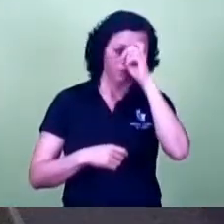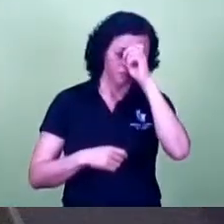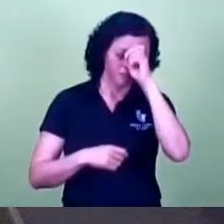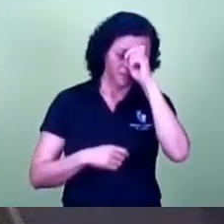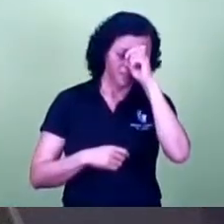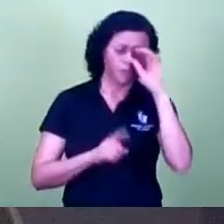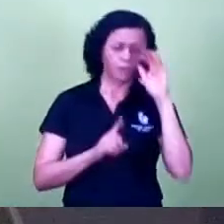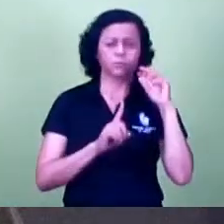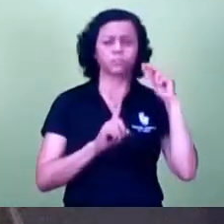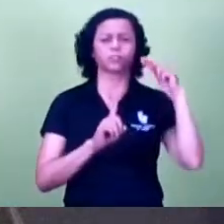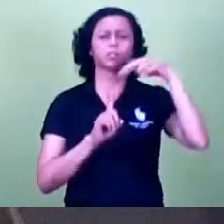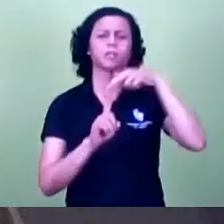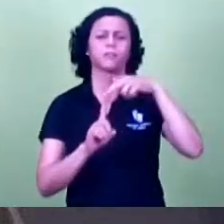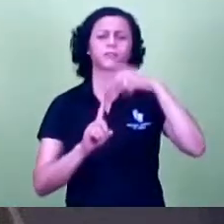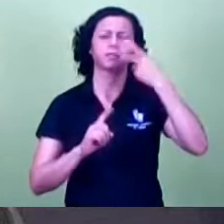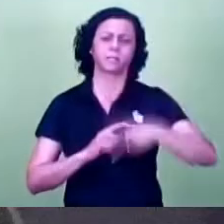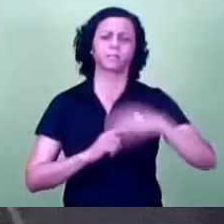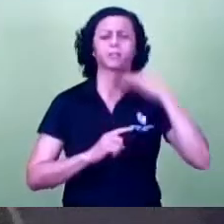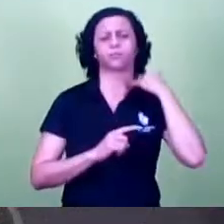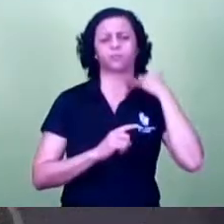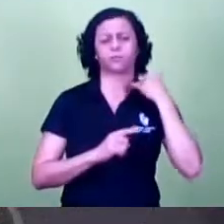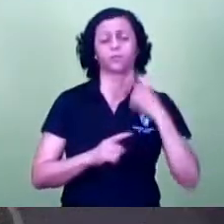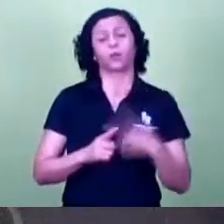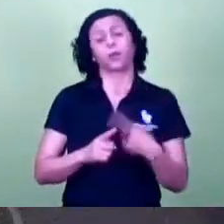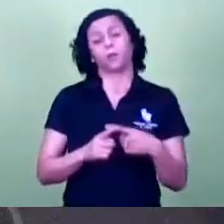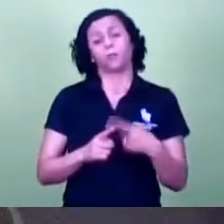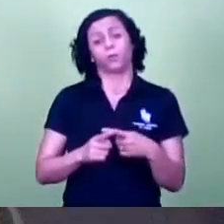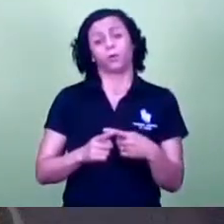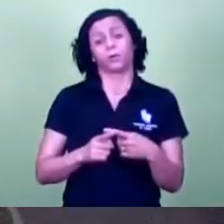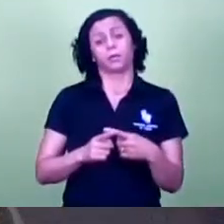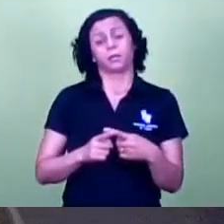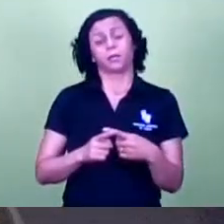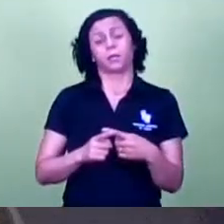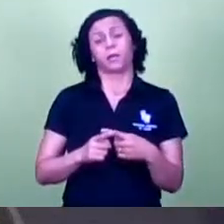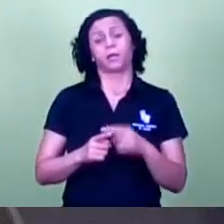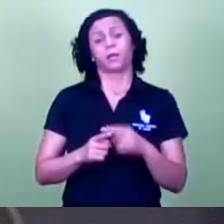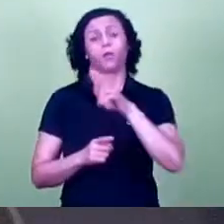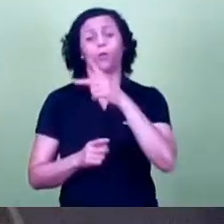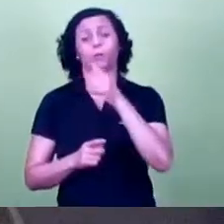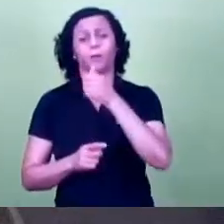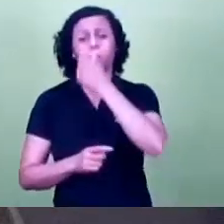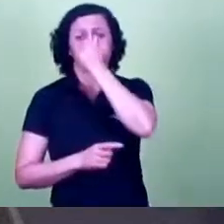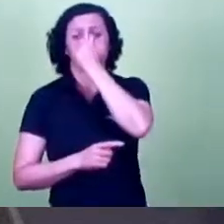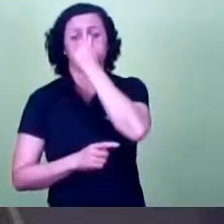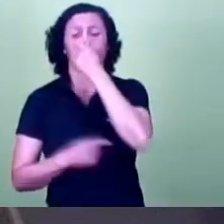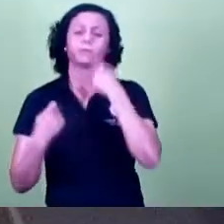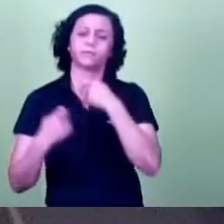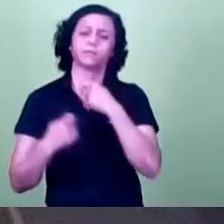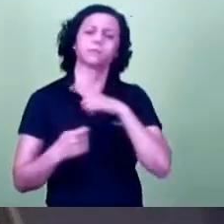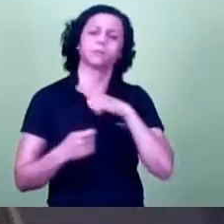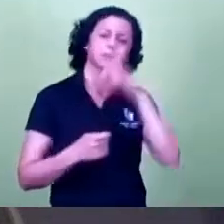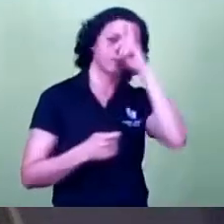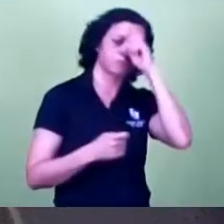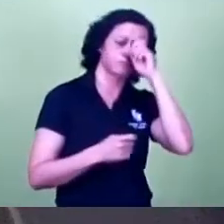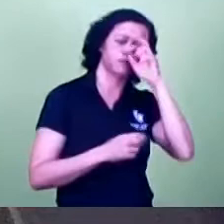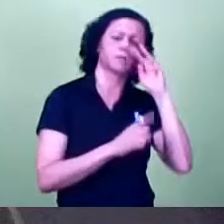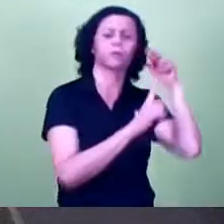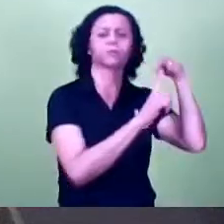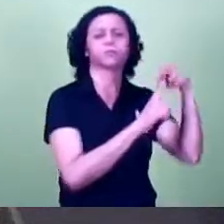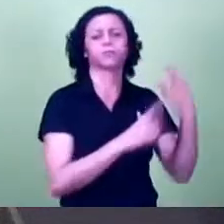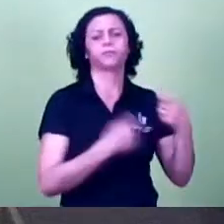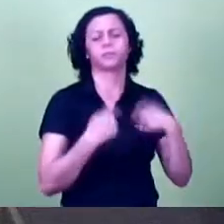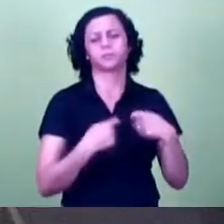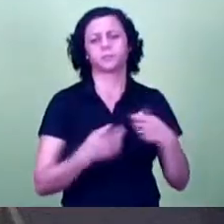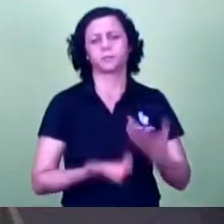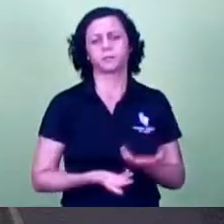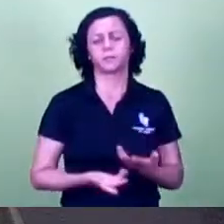porque quando a UPA está lotada tem que ter um hospital lá também de referência então quem for participar é só